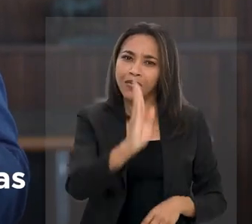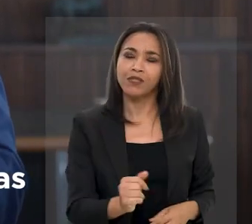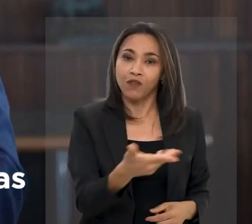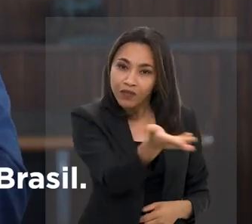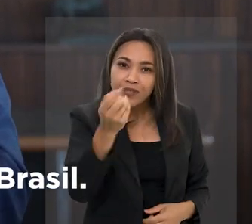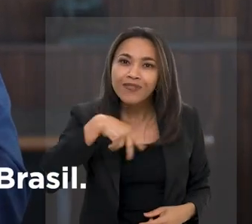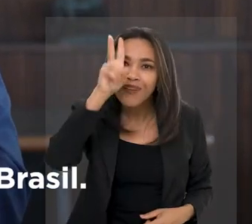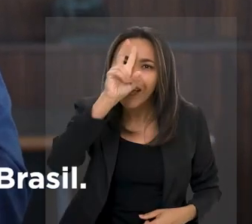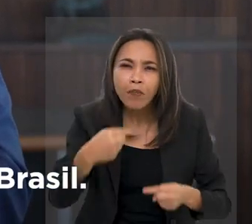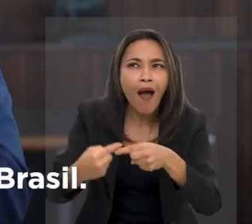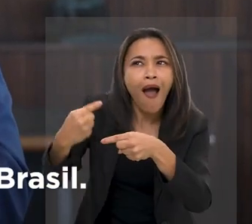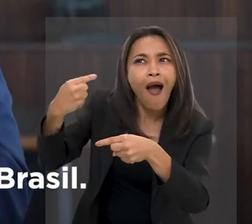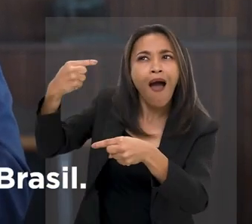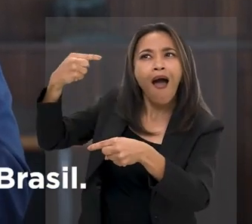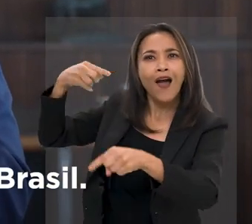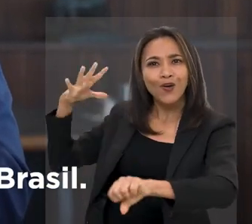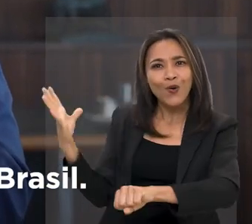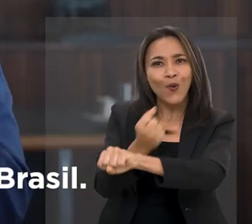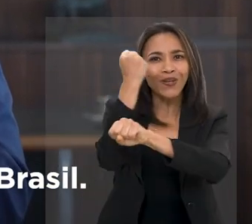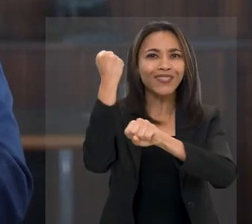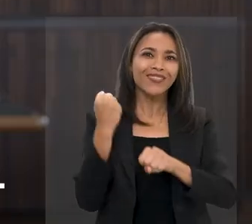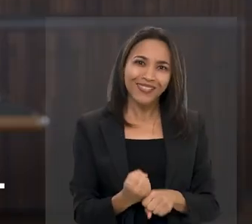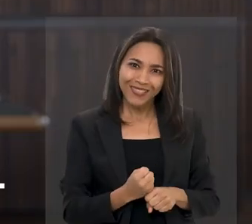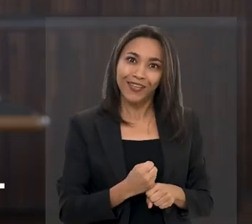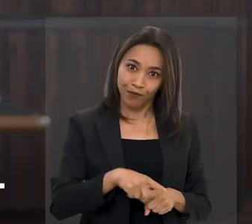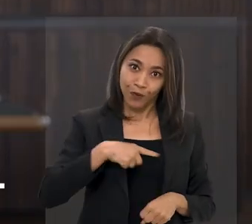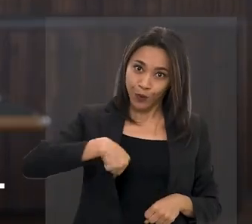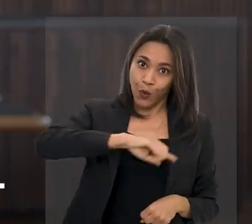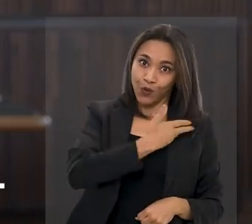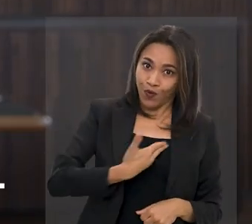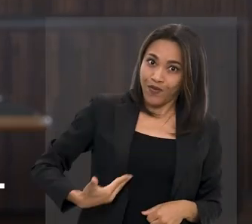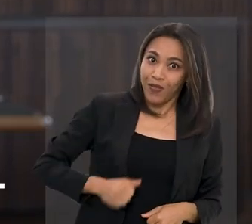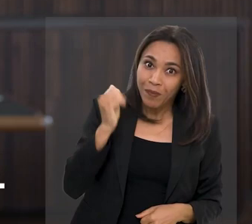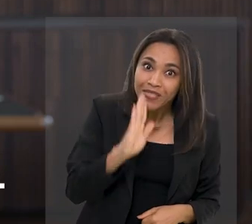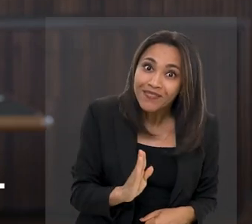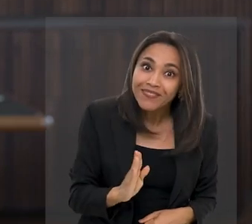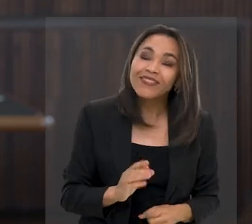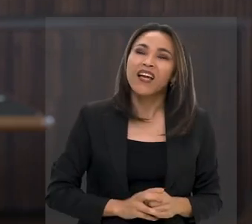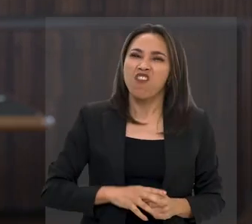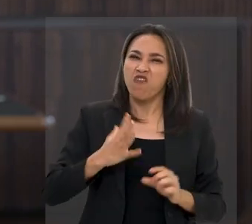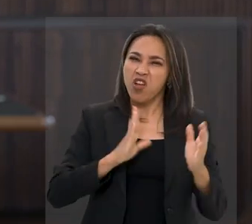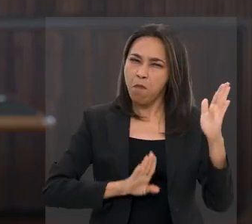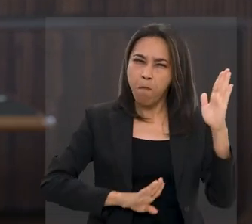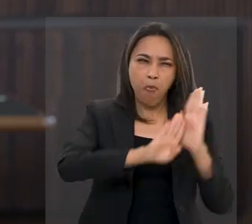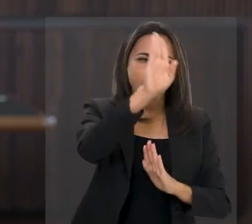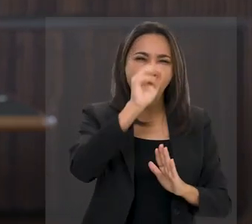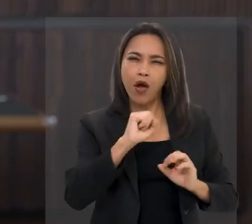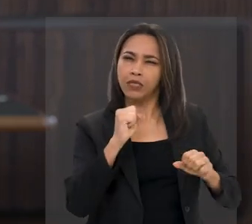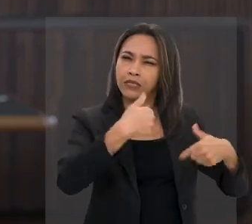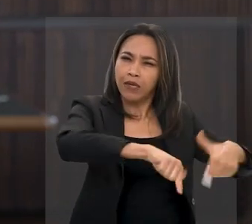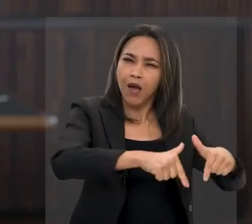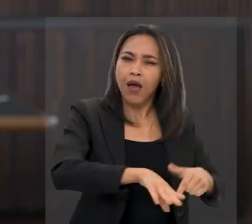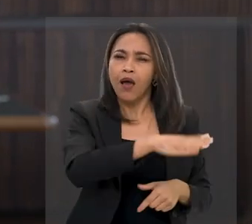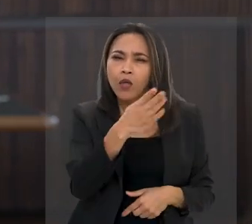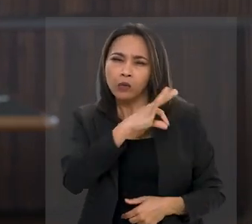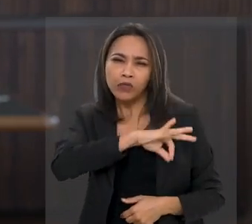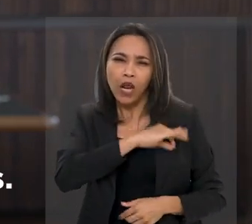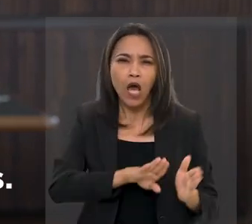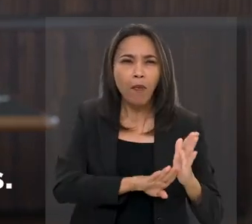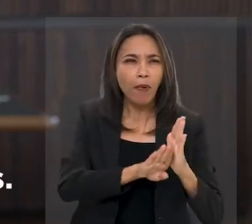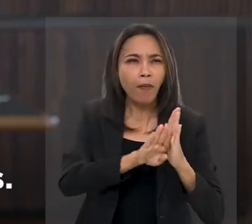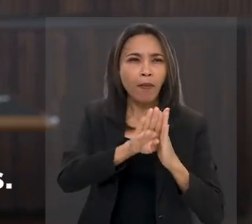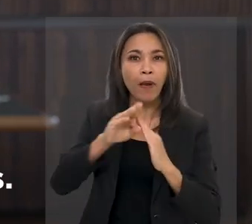das conquistas que tiveram quando governamos o Brasil. Geração recto de emprego, salário mínimo crescendo acima da inflação,